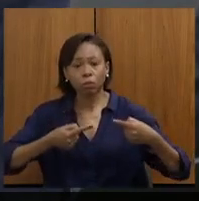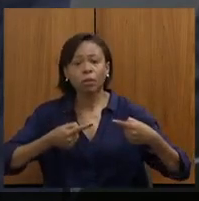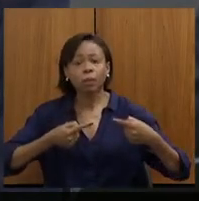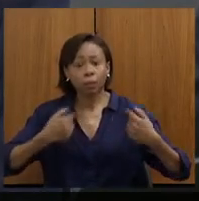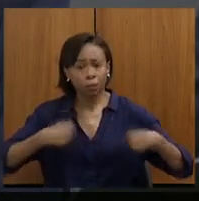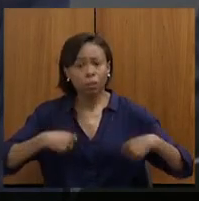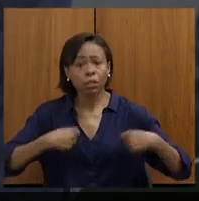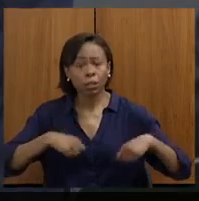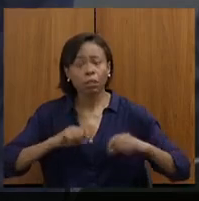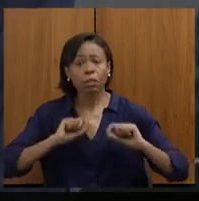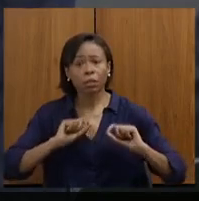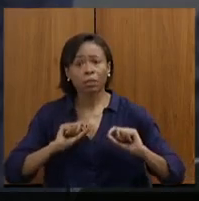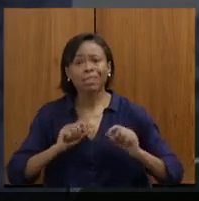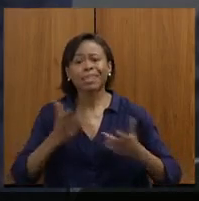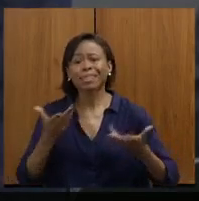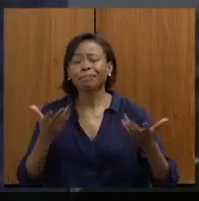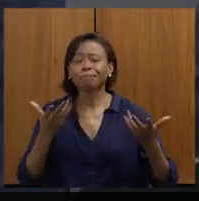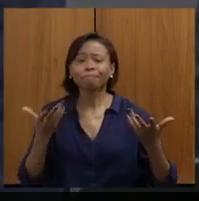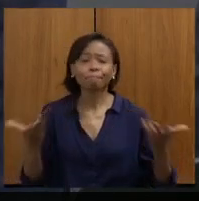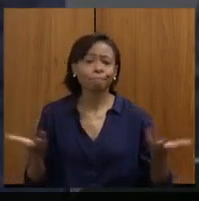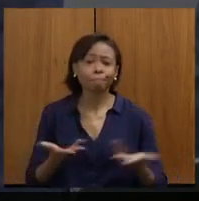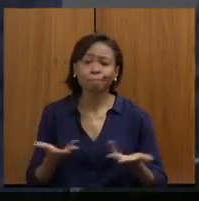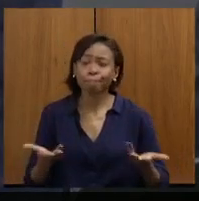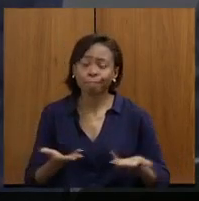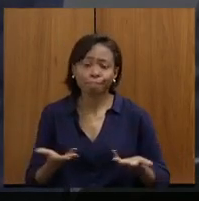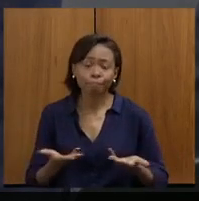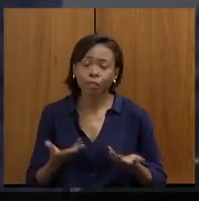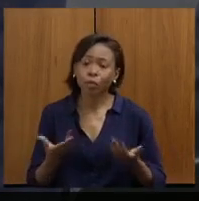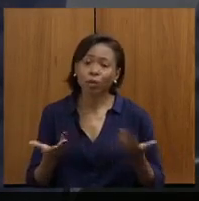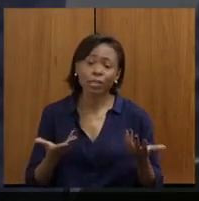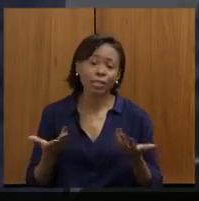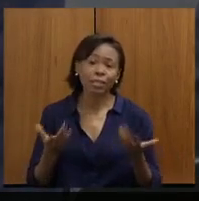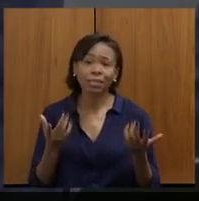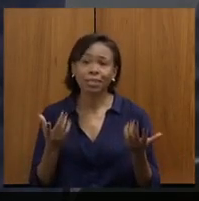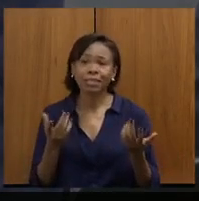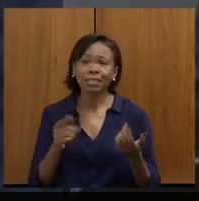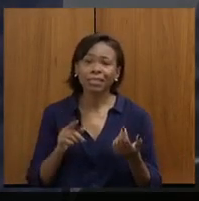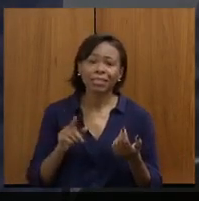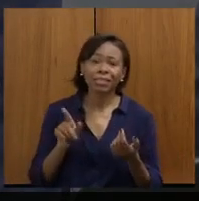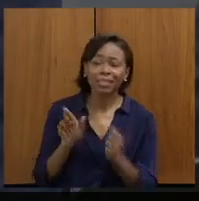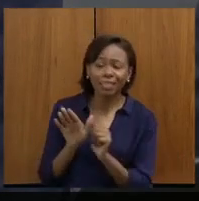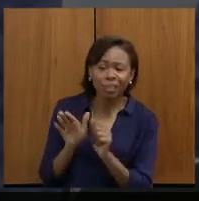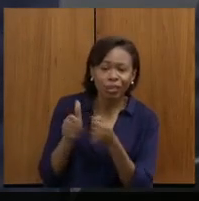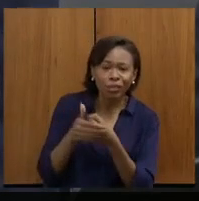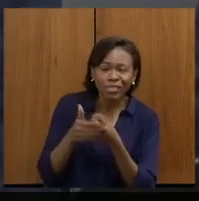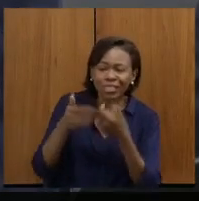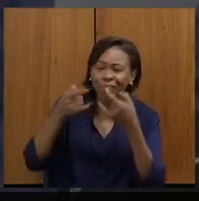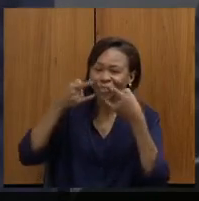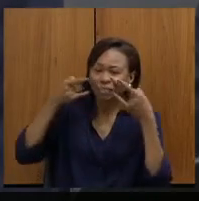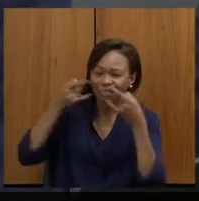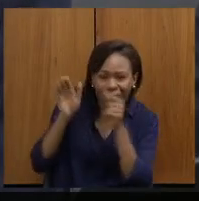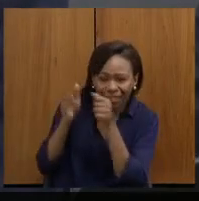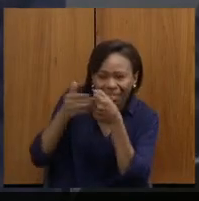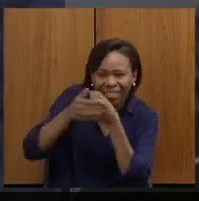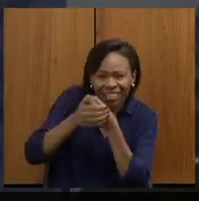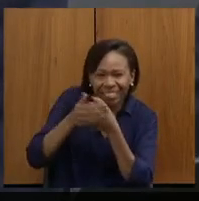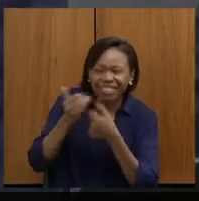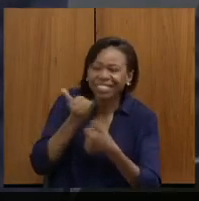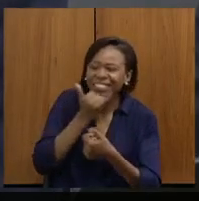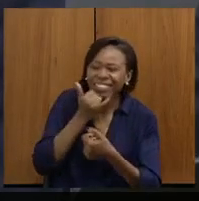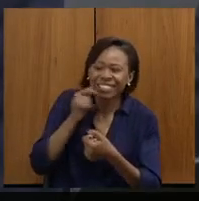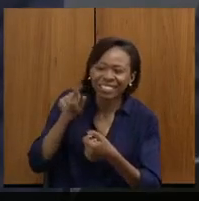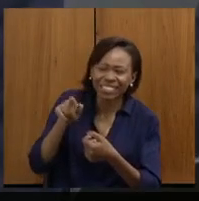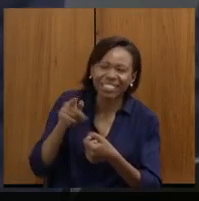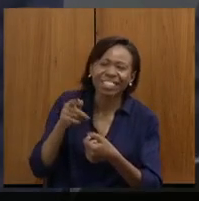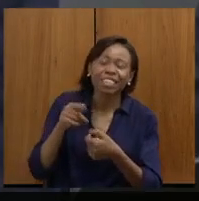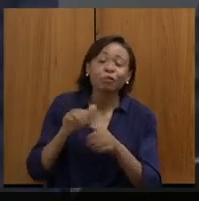Deputada Rosângela, eu já te vejo aqui agora, está aí escondidinho atrás da máscara, desculpe, deputada... E,